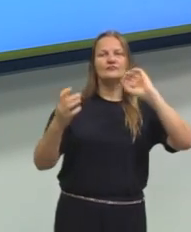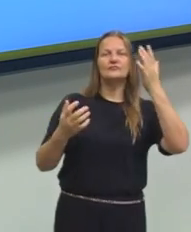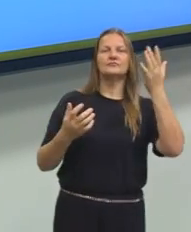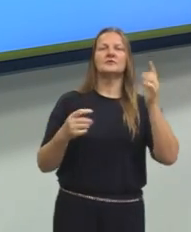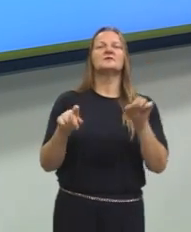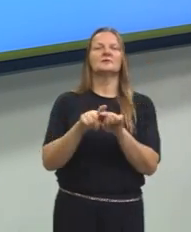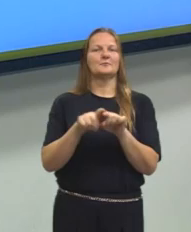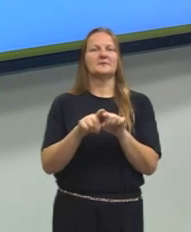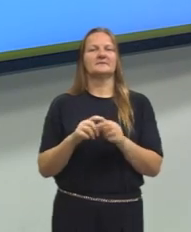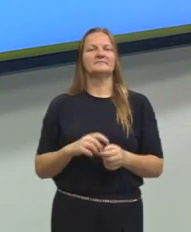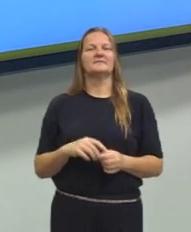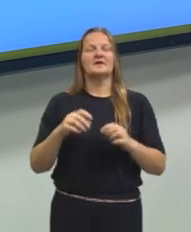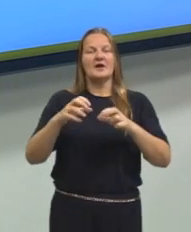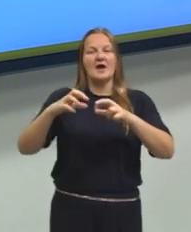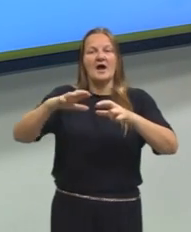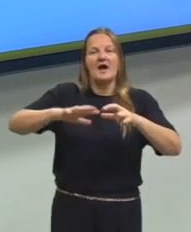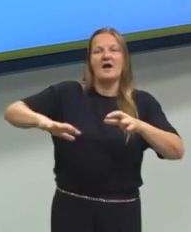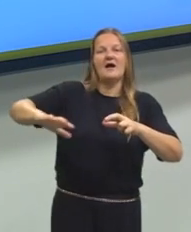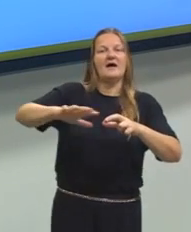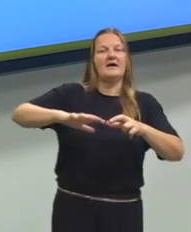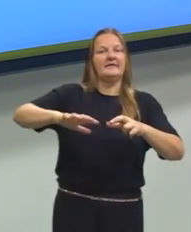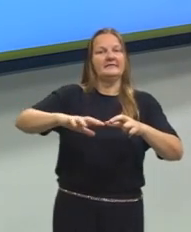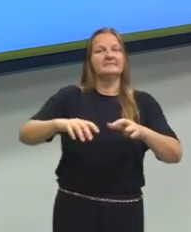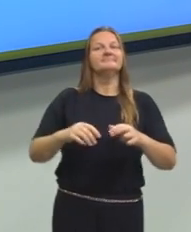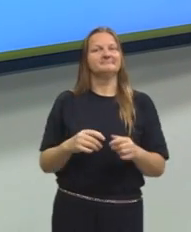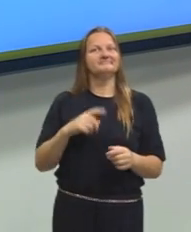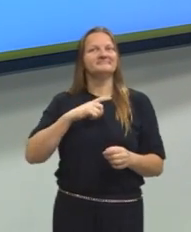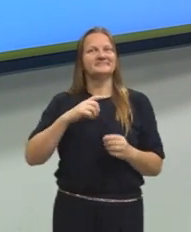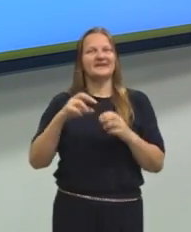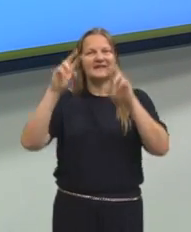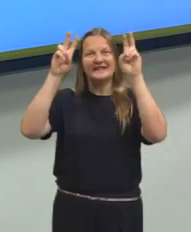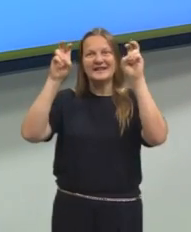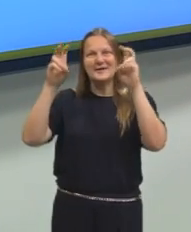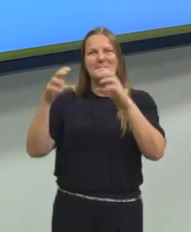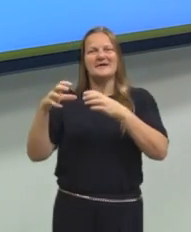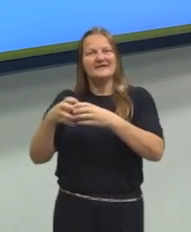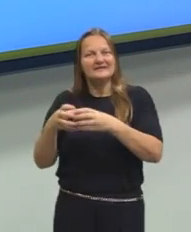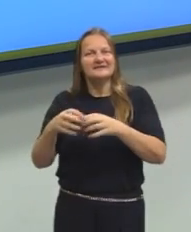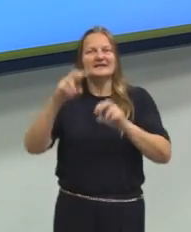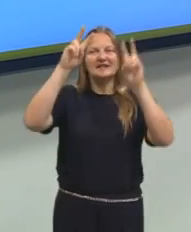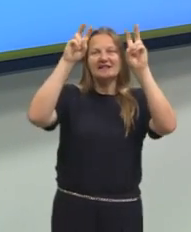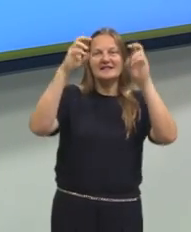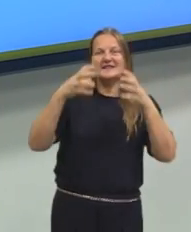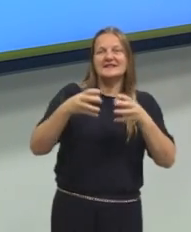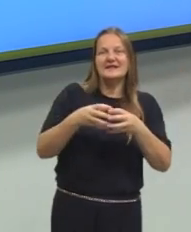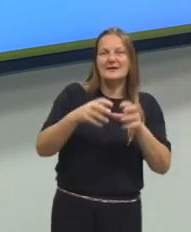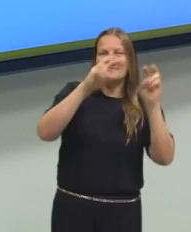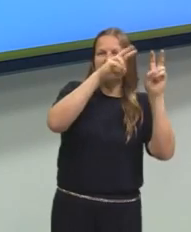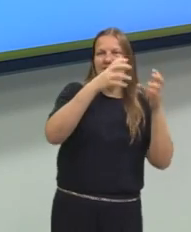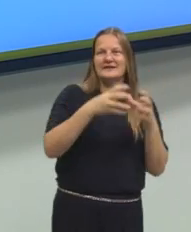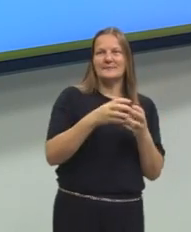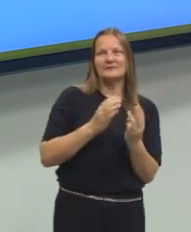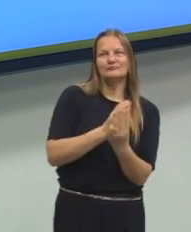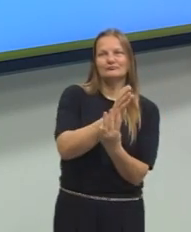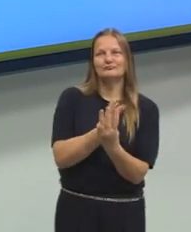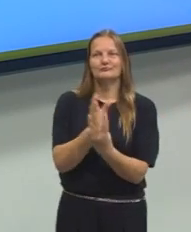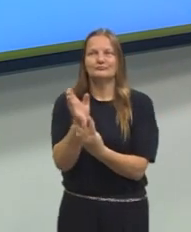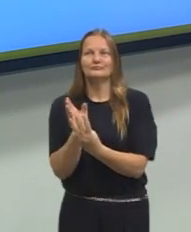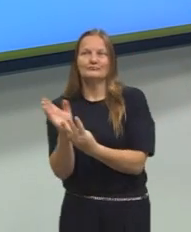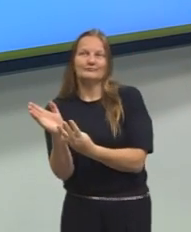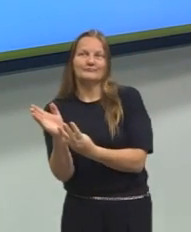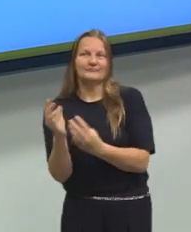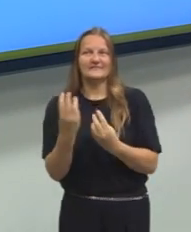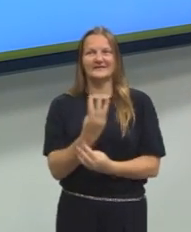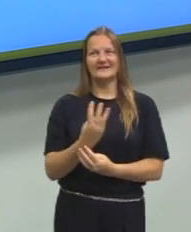Então, nessa outra grande área, o tema transversal aí, que aproxima todas as questões da realidade,